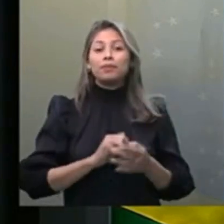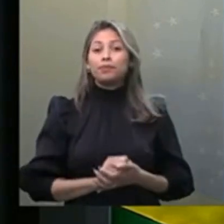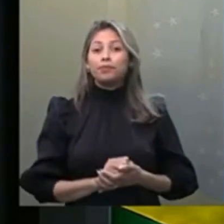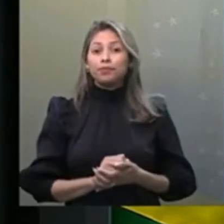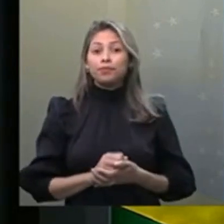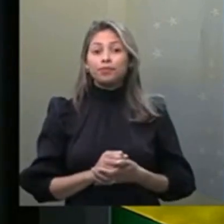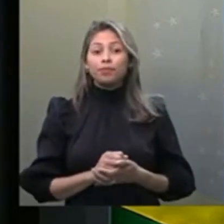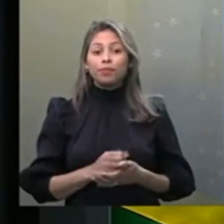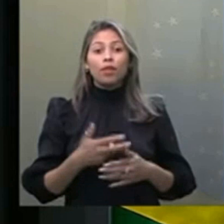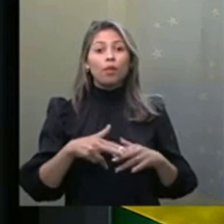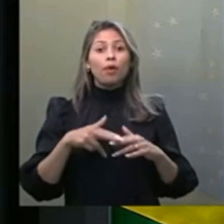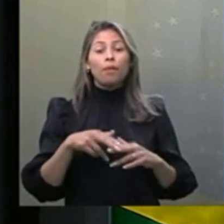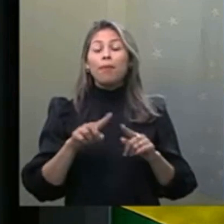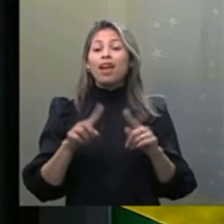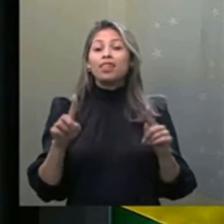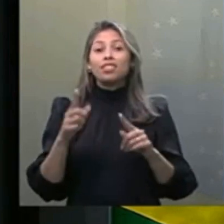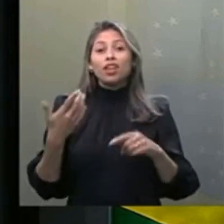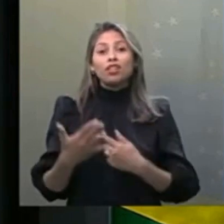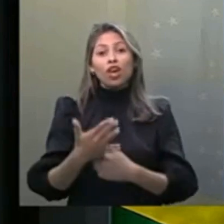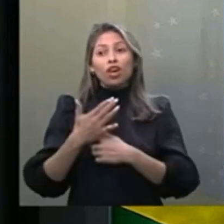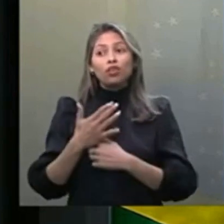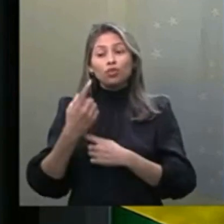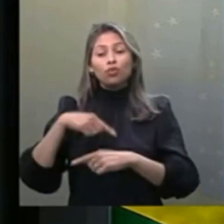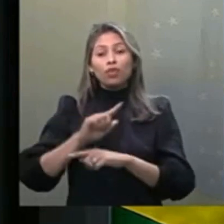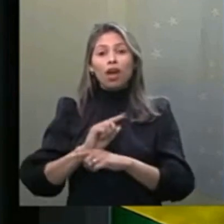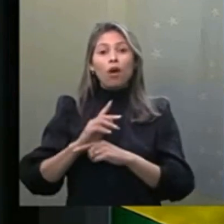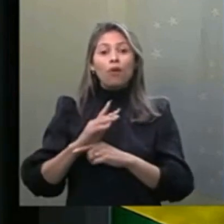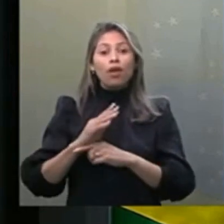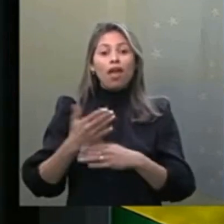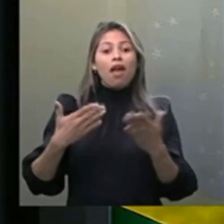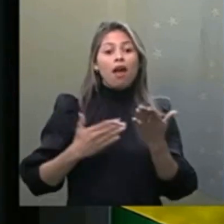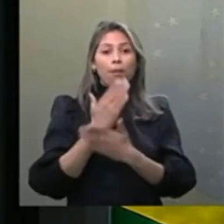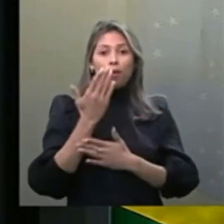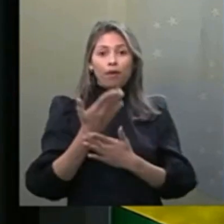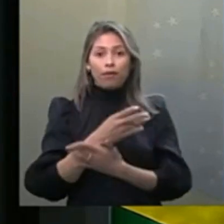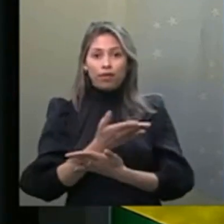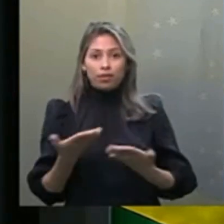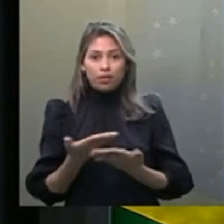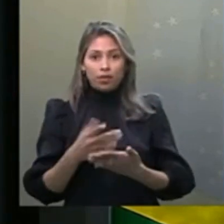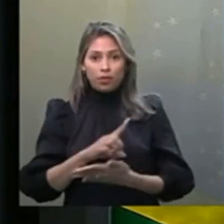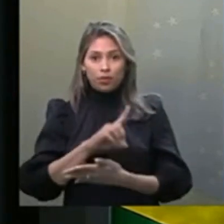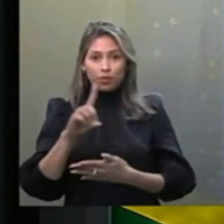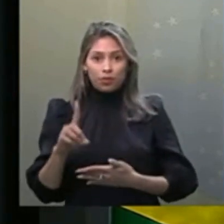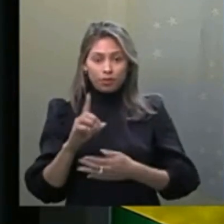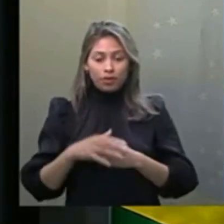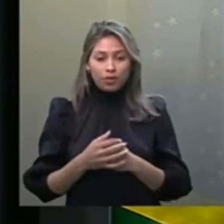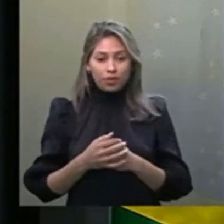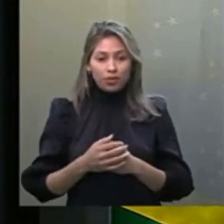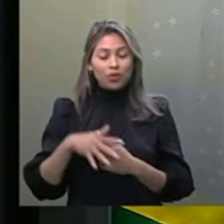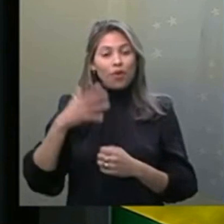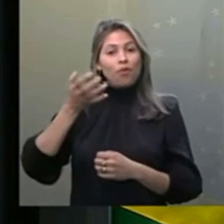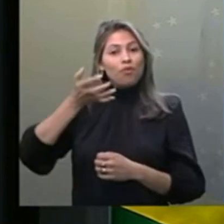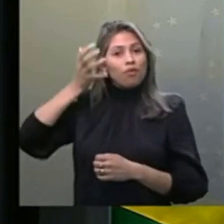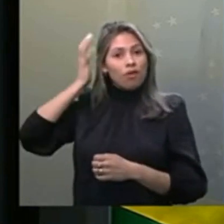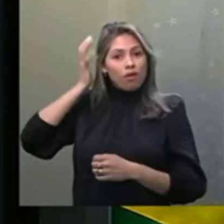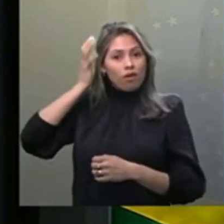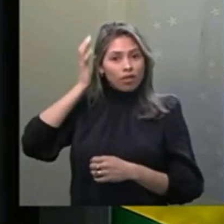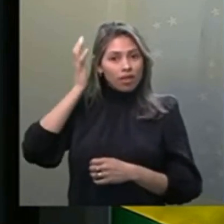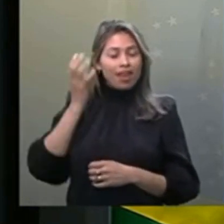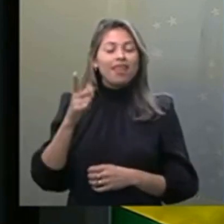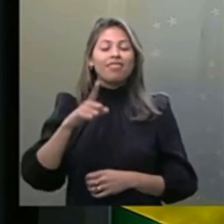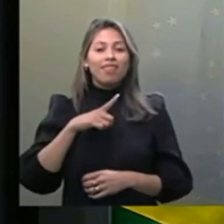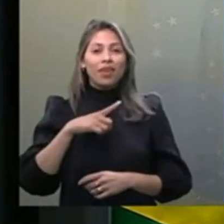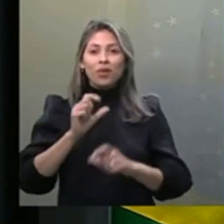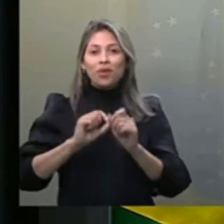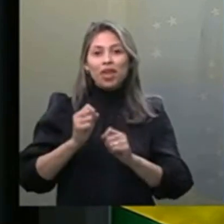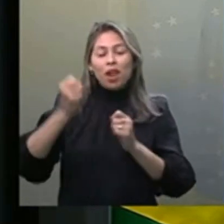ajudando mais ainda a aprovação no dia de hoje. Doutor André certamente trará muita